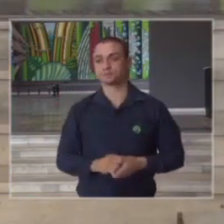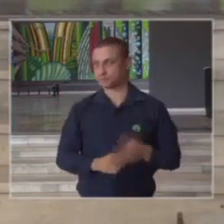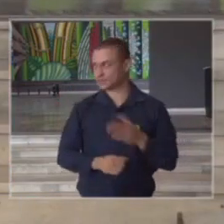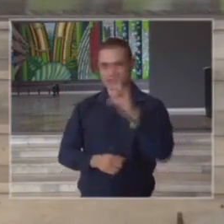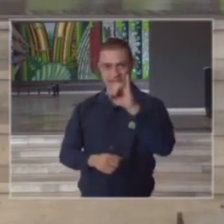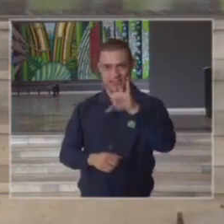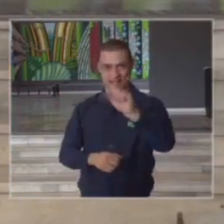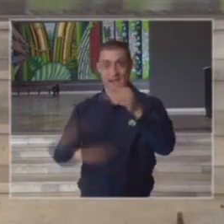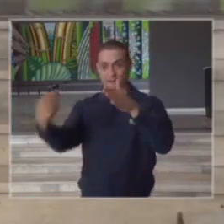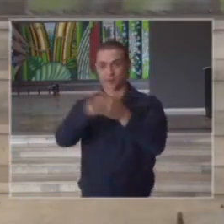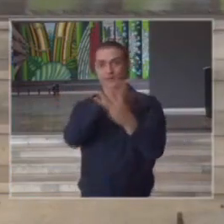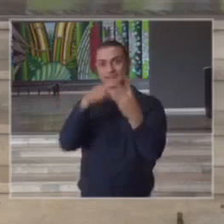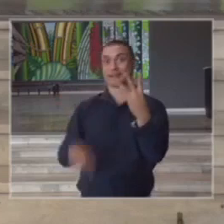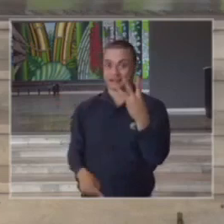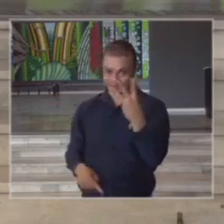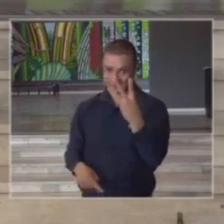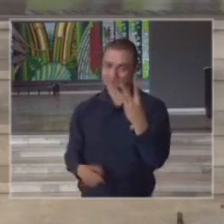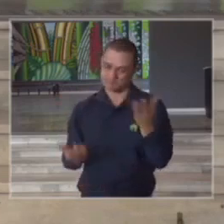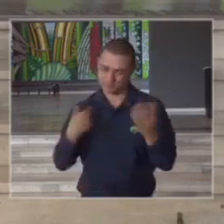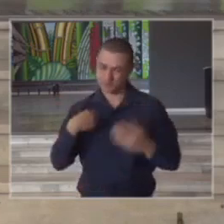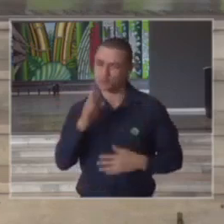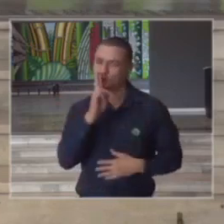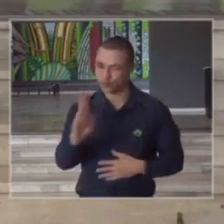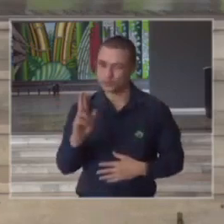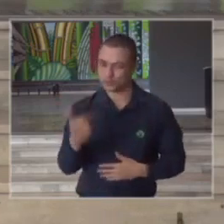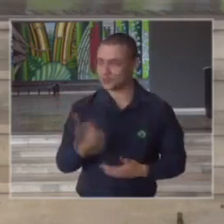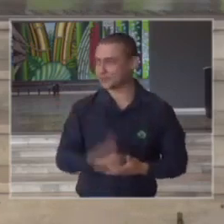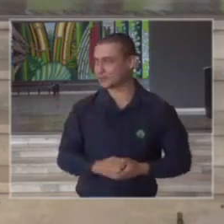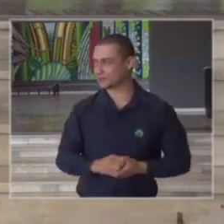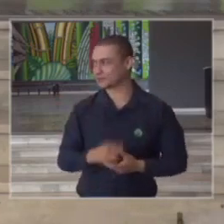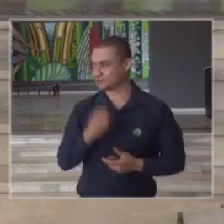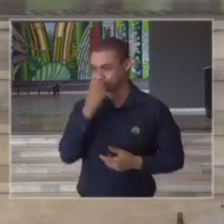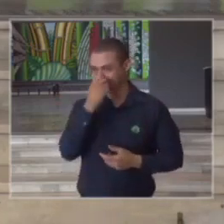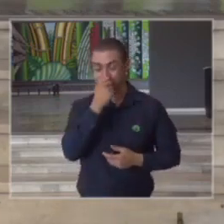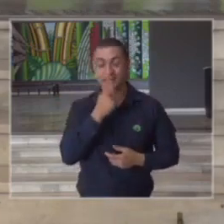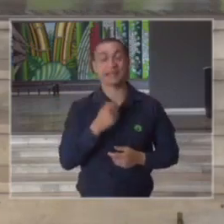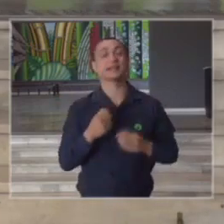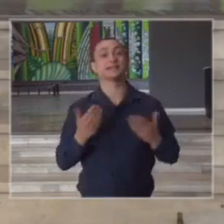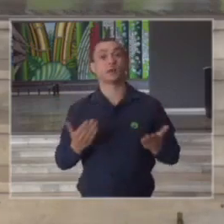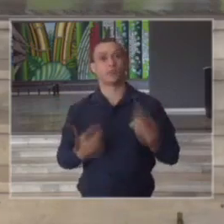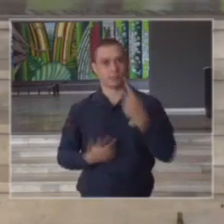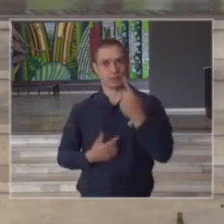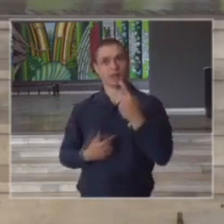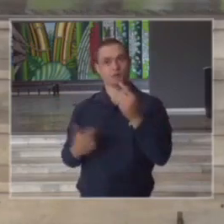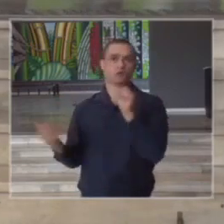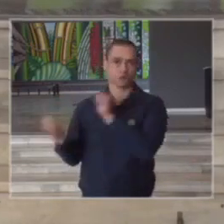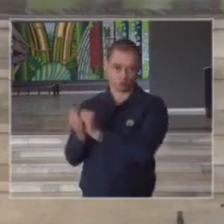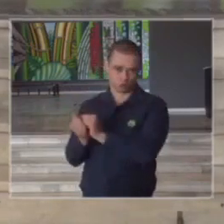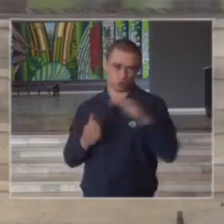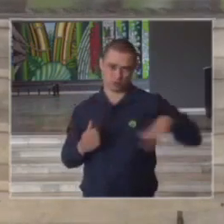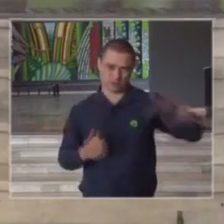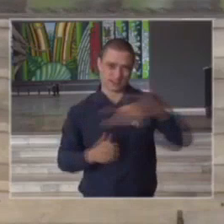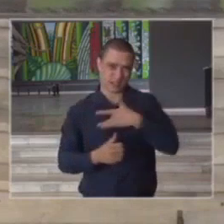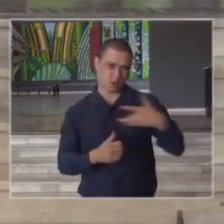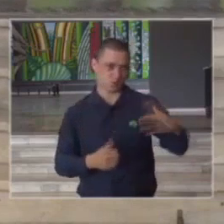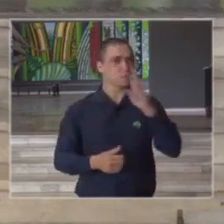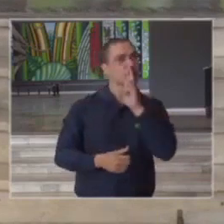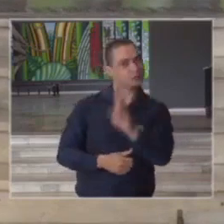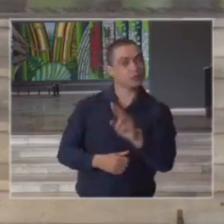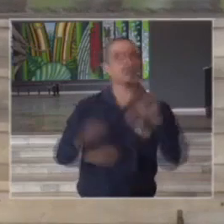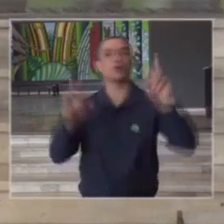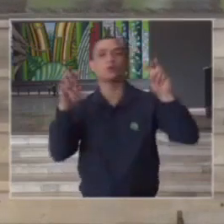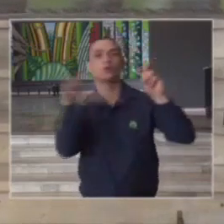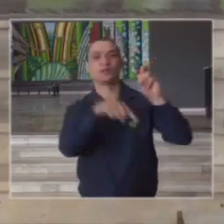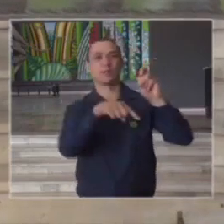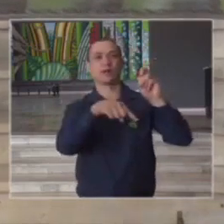Daniela fez 3 em 1 mas não vamos responder as 3 perguntas eu vou dividir evidentemente com a saúde a resposta em